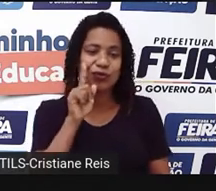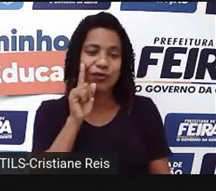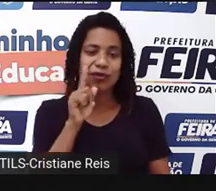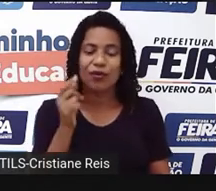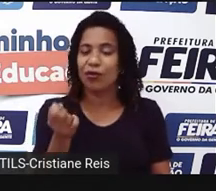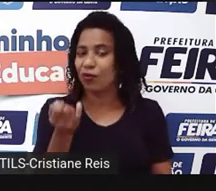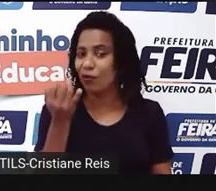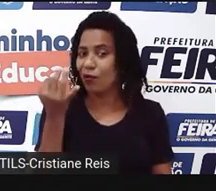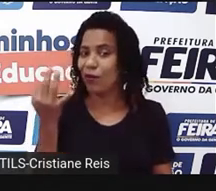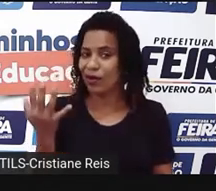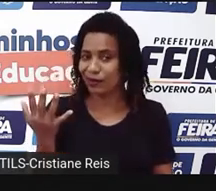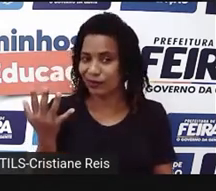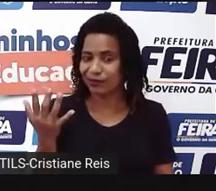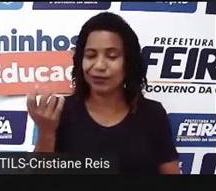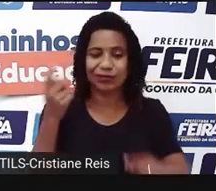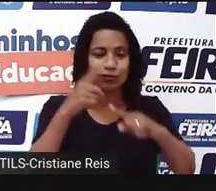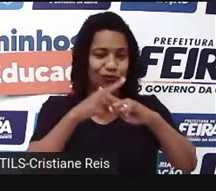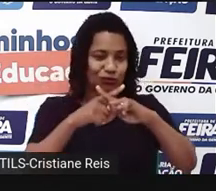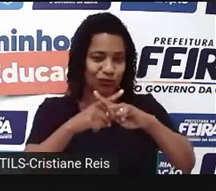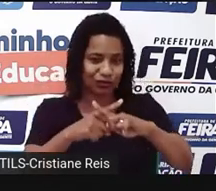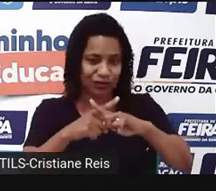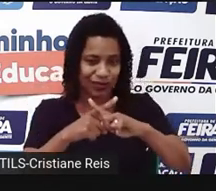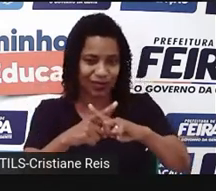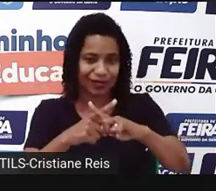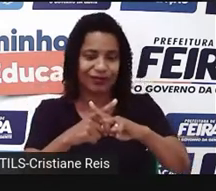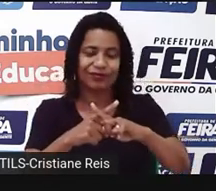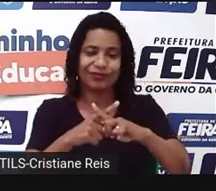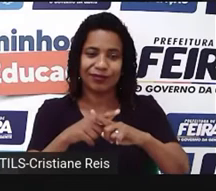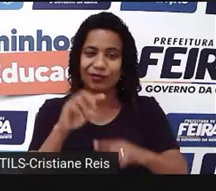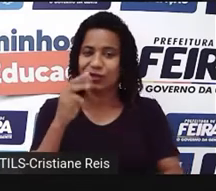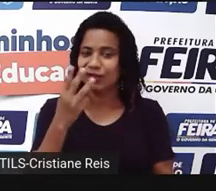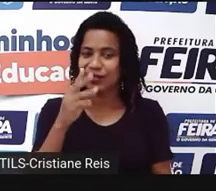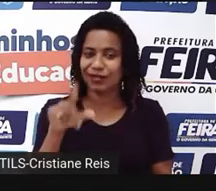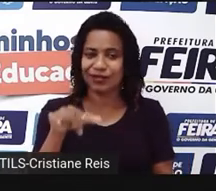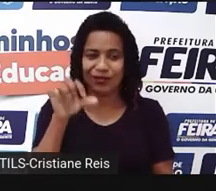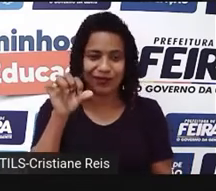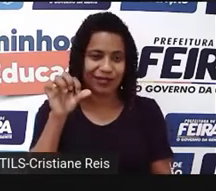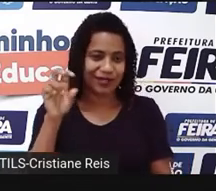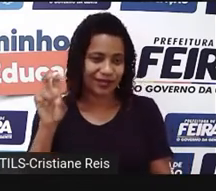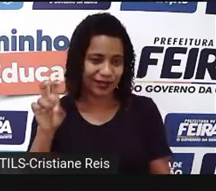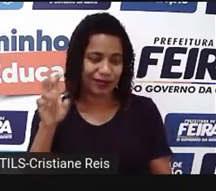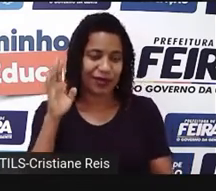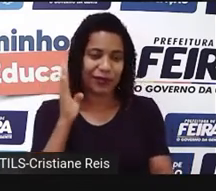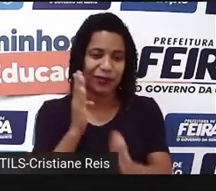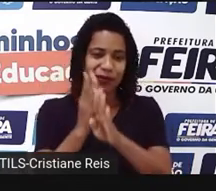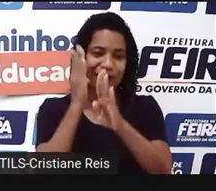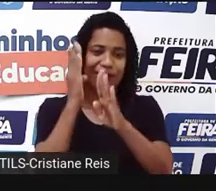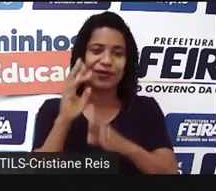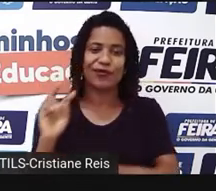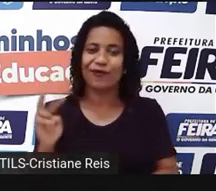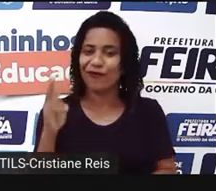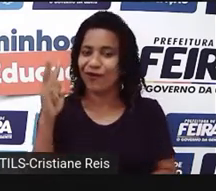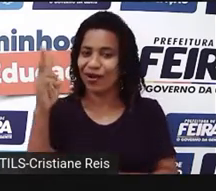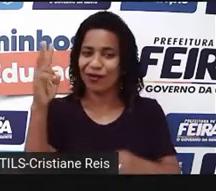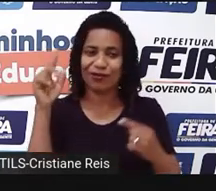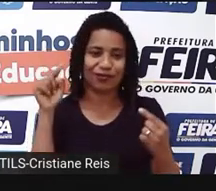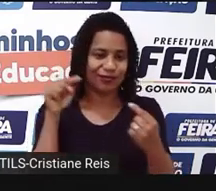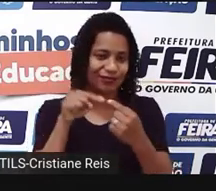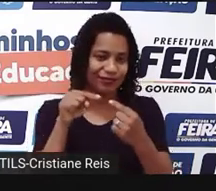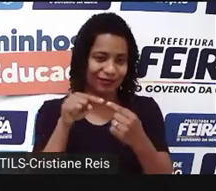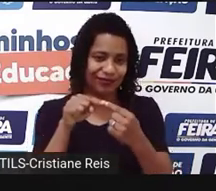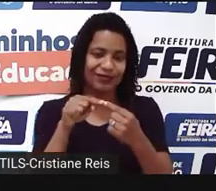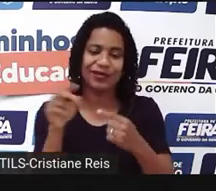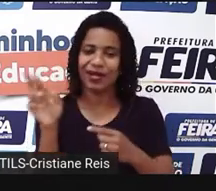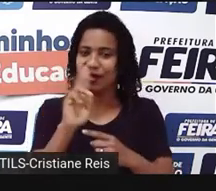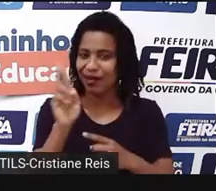multiplicar o valor da cotação do dólar por 3,95 para nós obtermos o valor do produto em